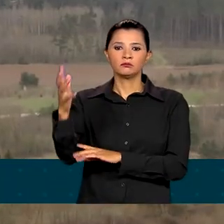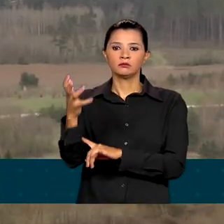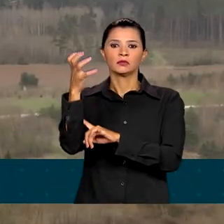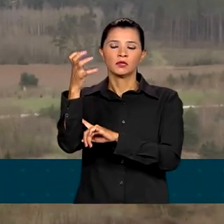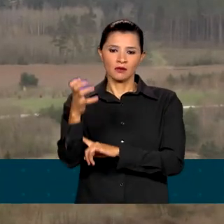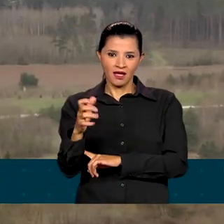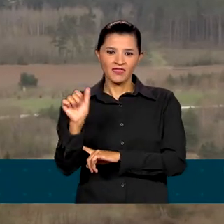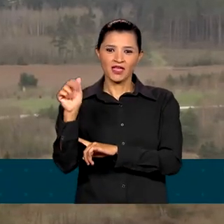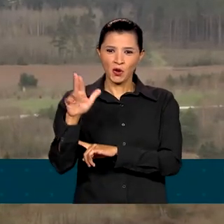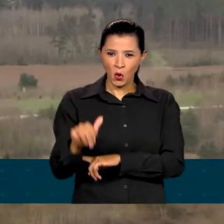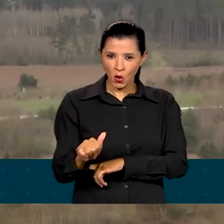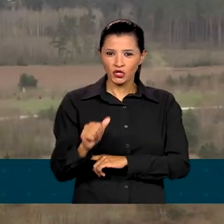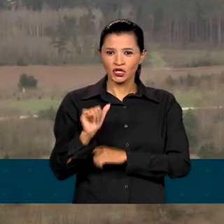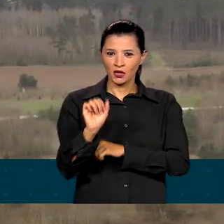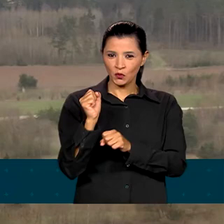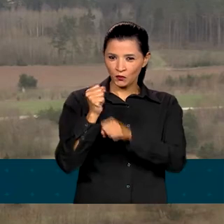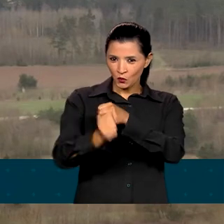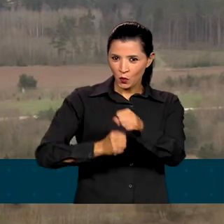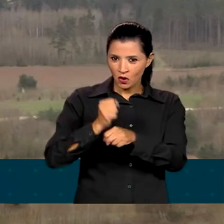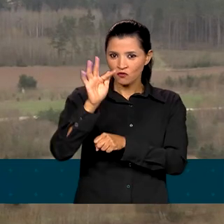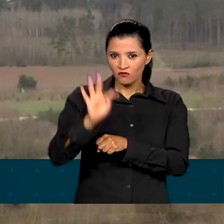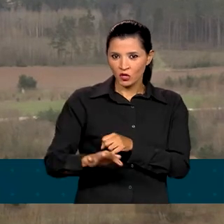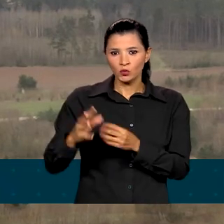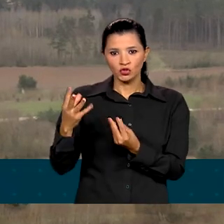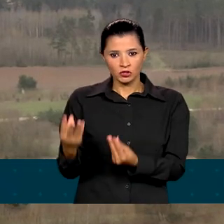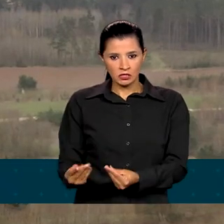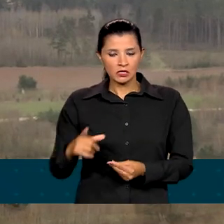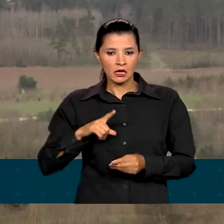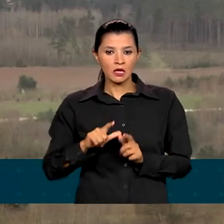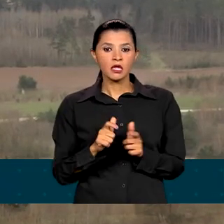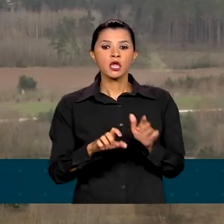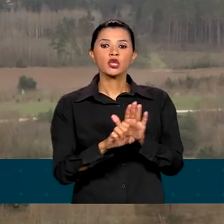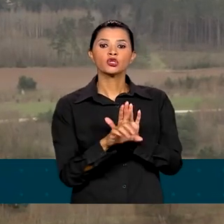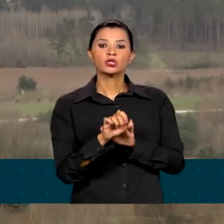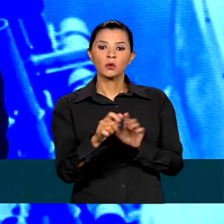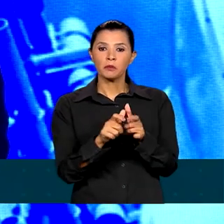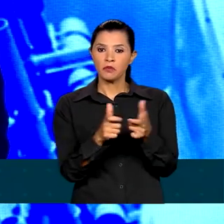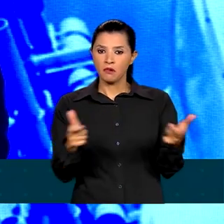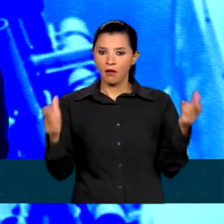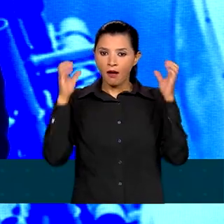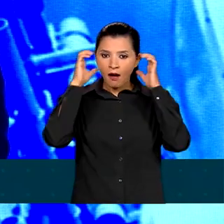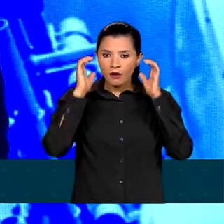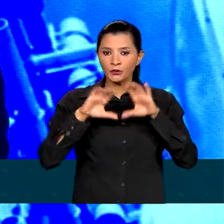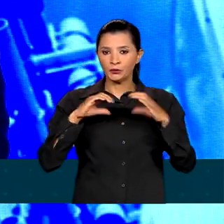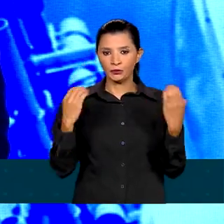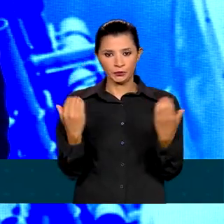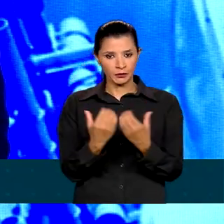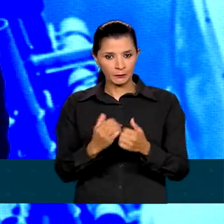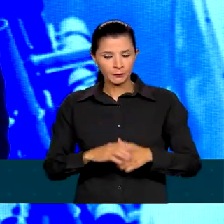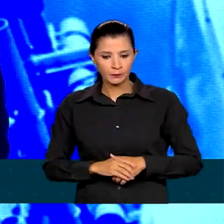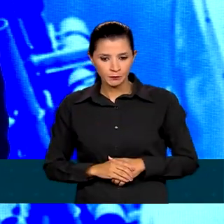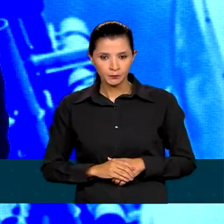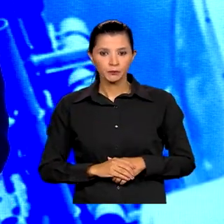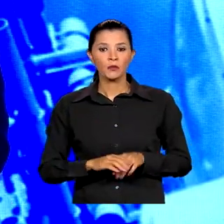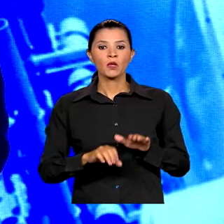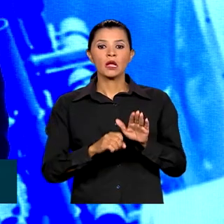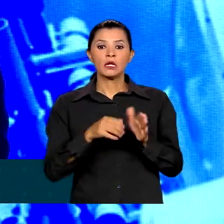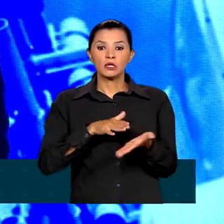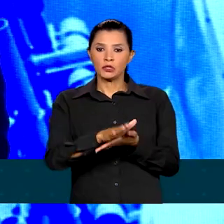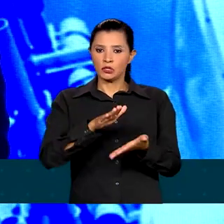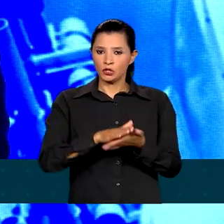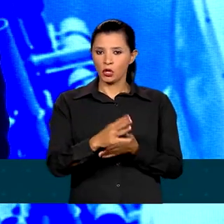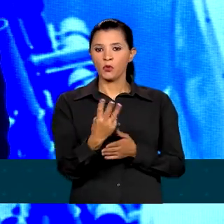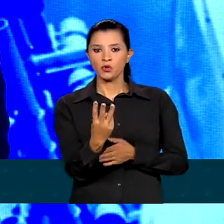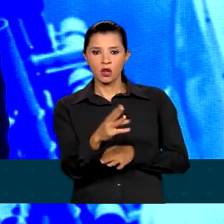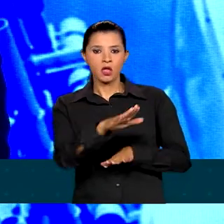analógica no final do ano e o edital para ampliação das rádios comunitárias. Lançamos três chamamentos públicos para